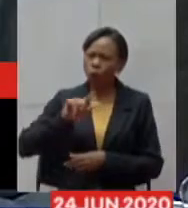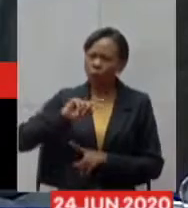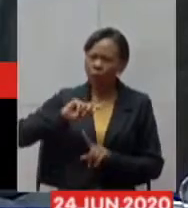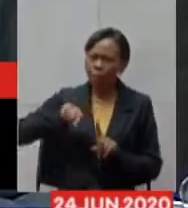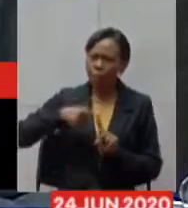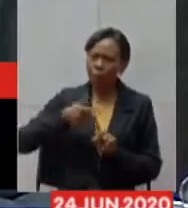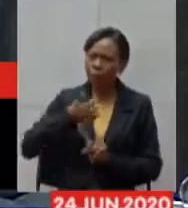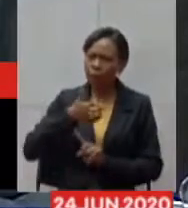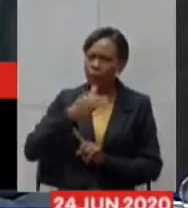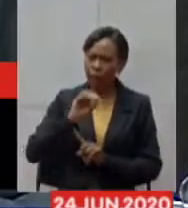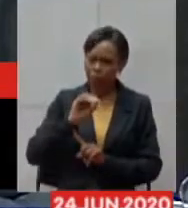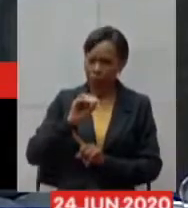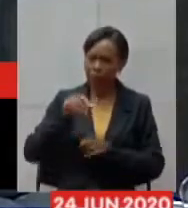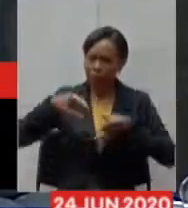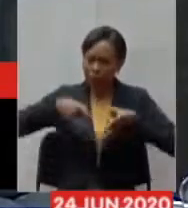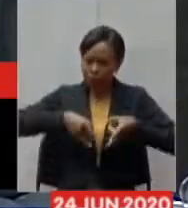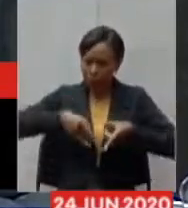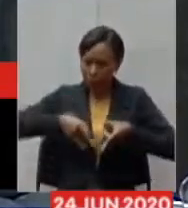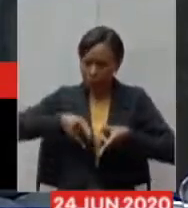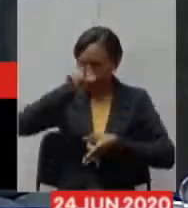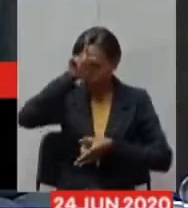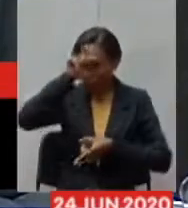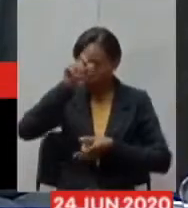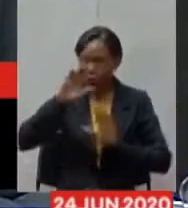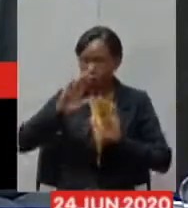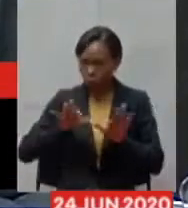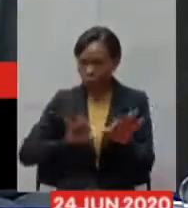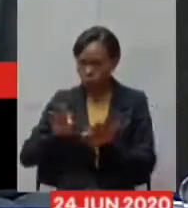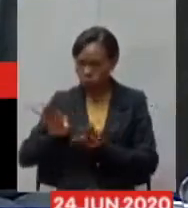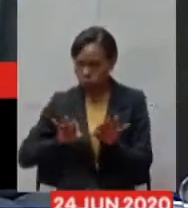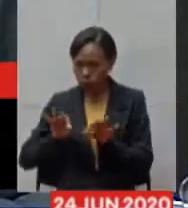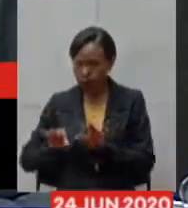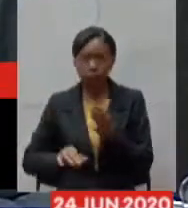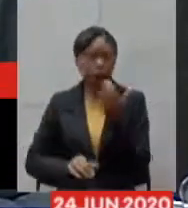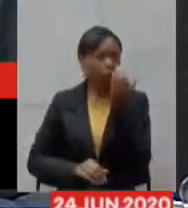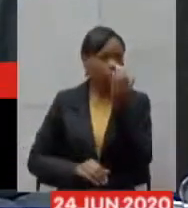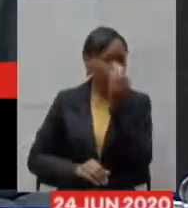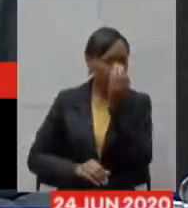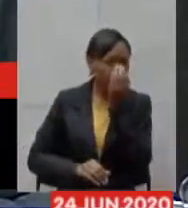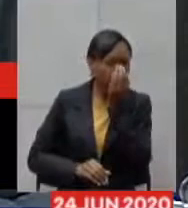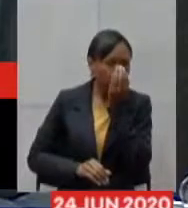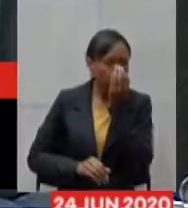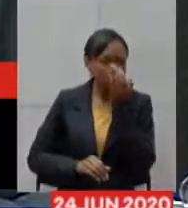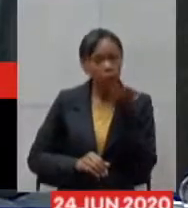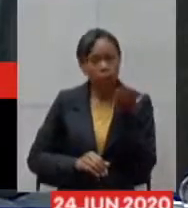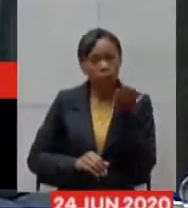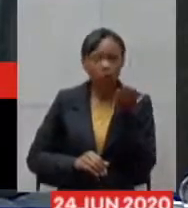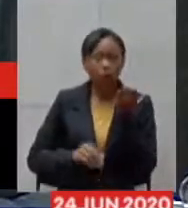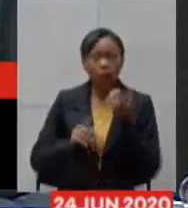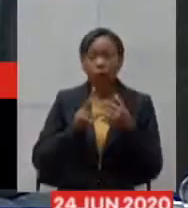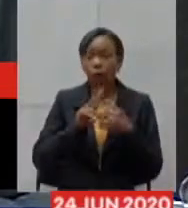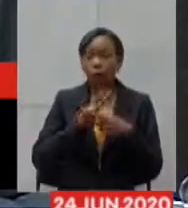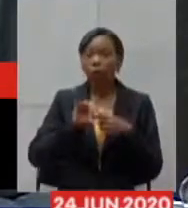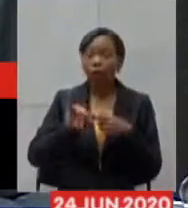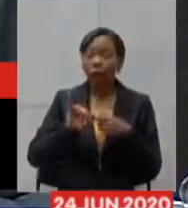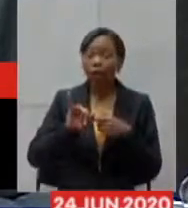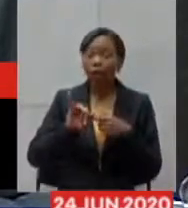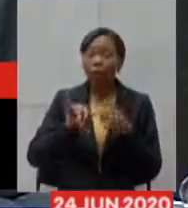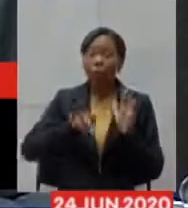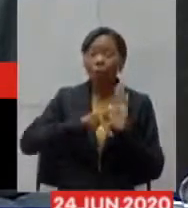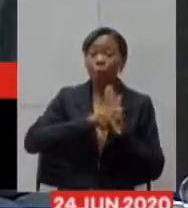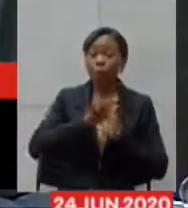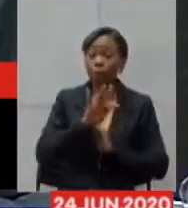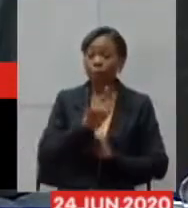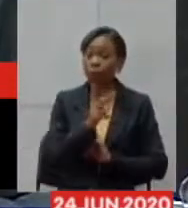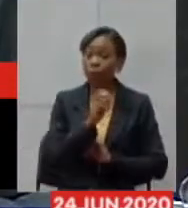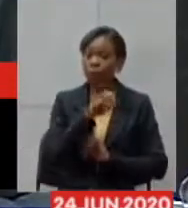operacionalização em relação a respiradores para o Agarrade esses respiradores eles vão através da FEMIG a FEMIG tem